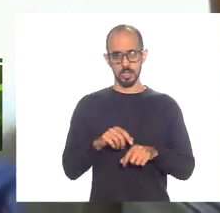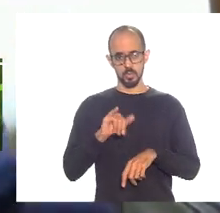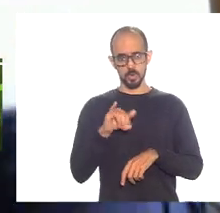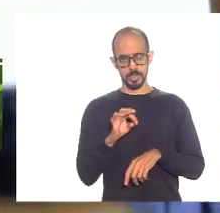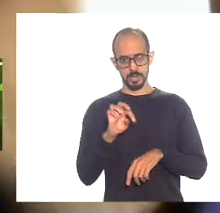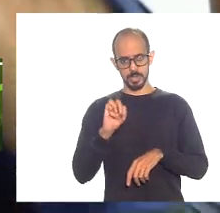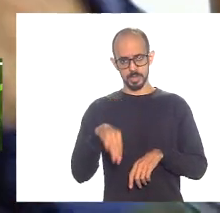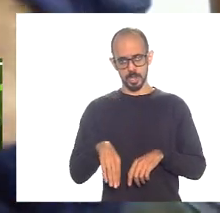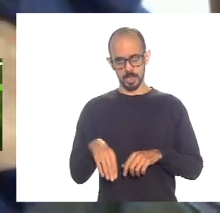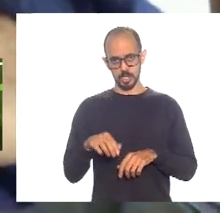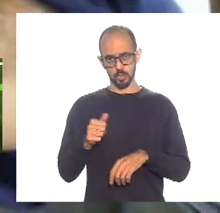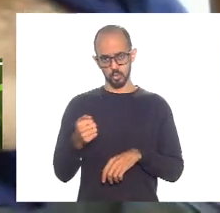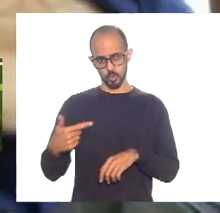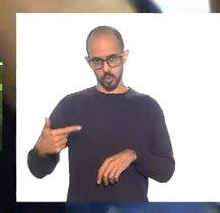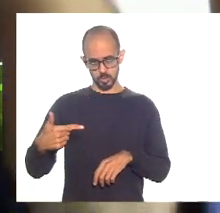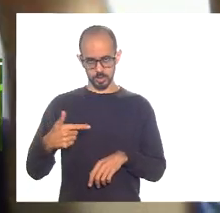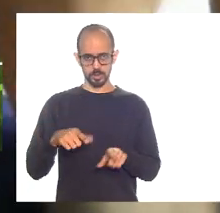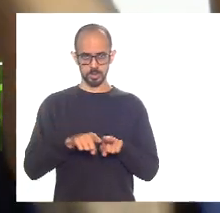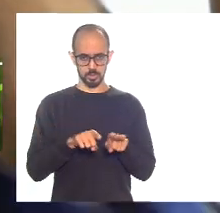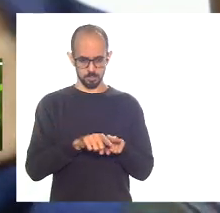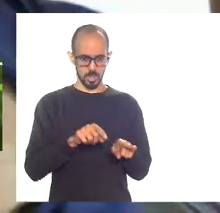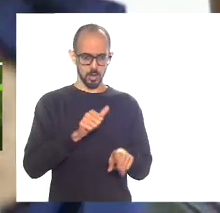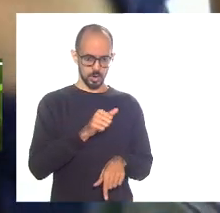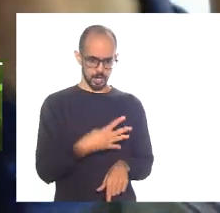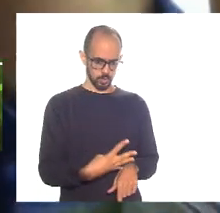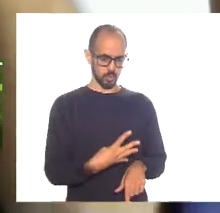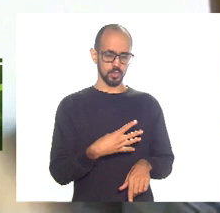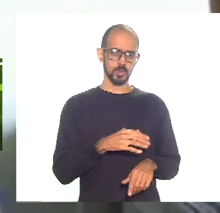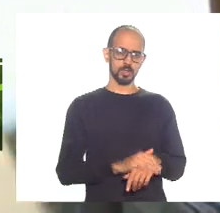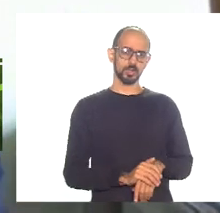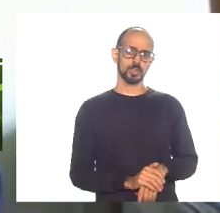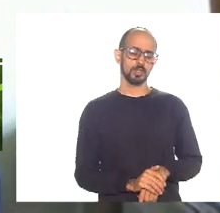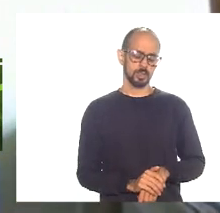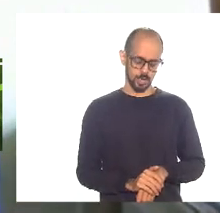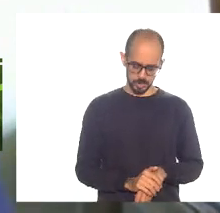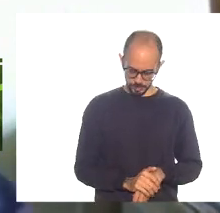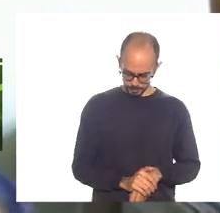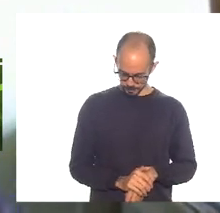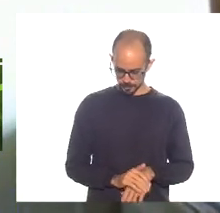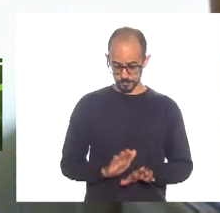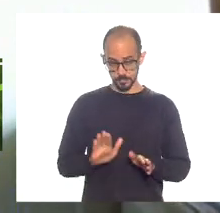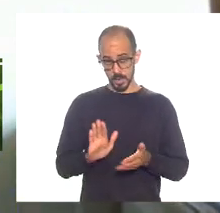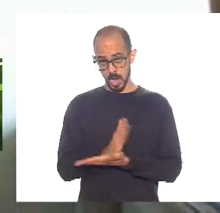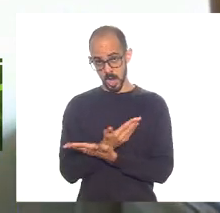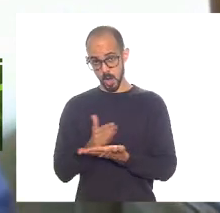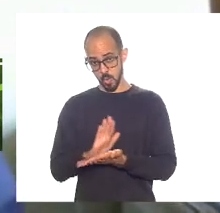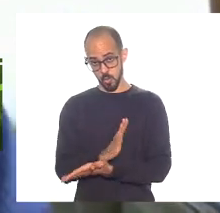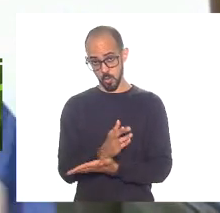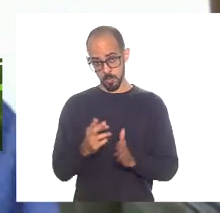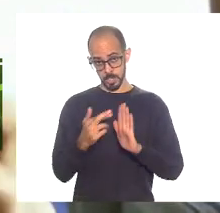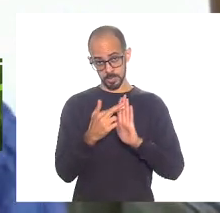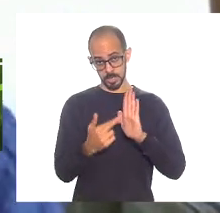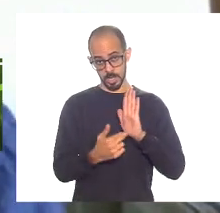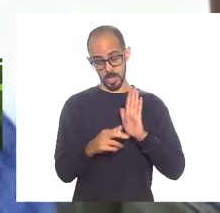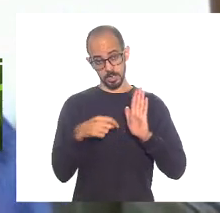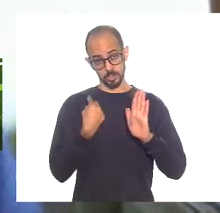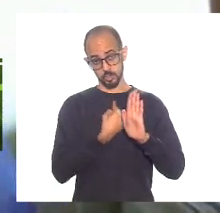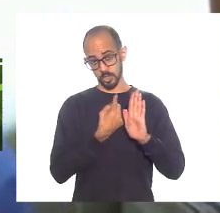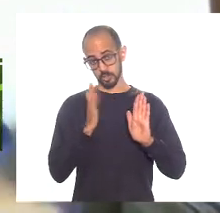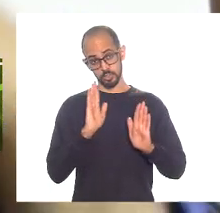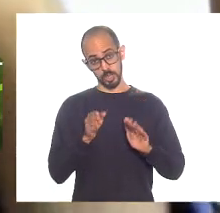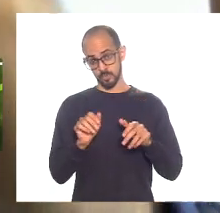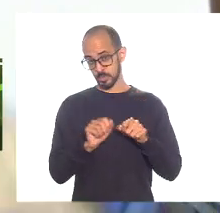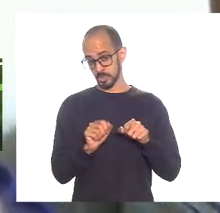alguns quesitos é sempre três de cinco três de quatro e de set alguns quesitos nós já cumprimos